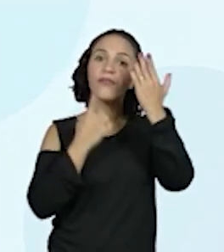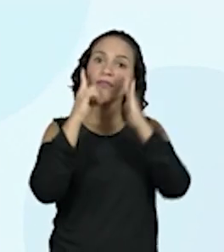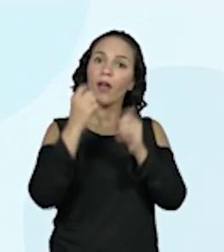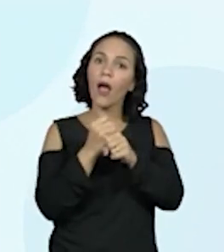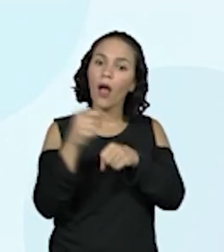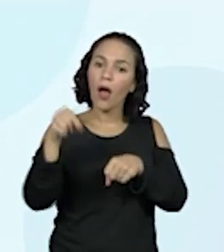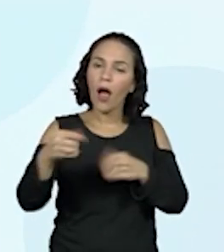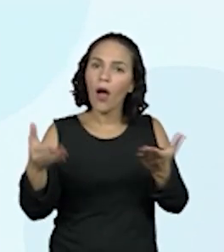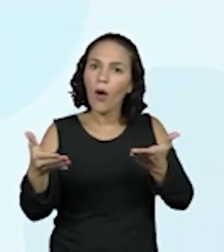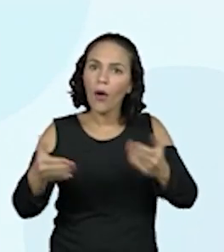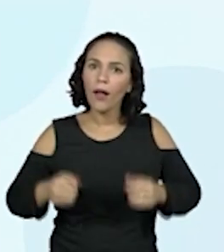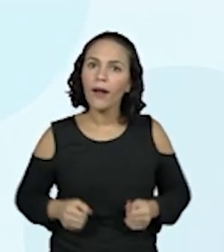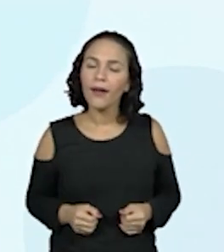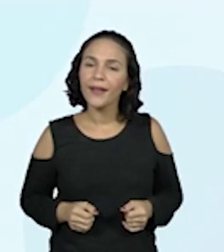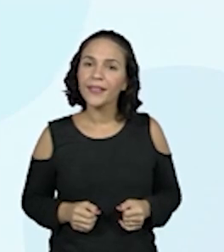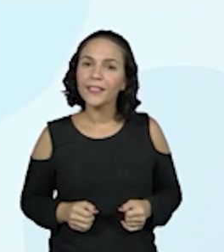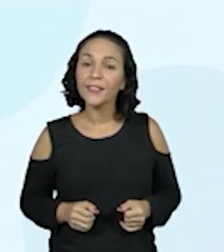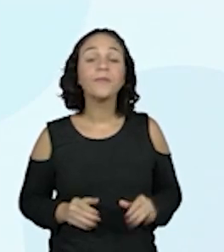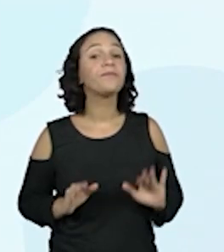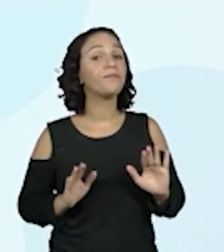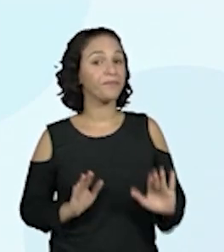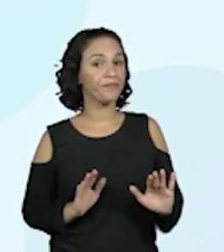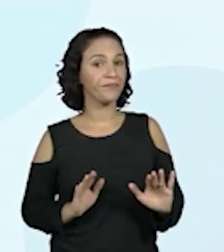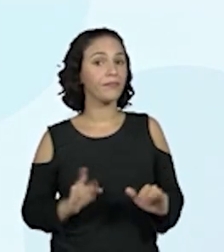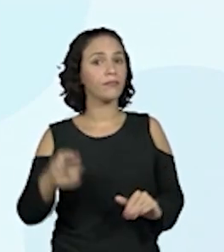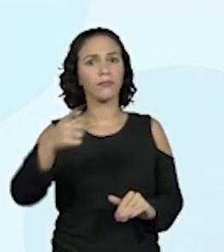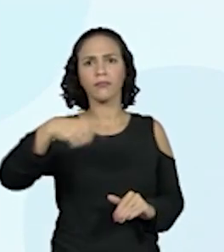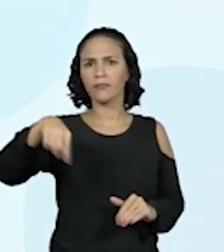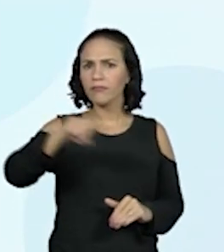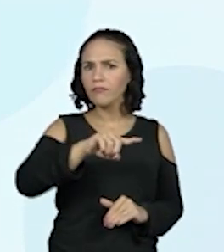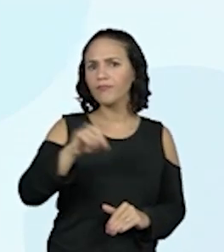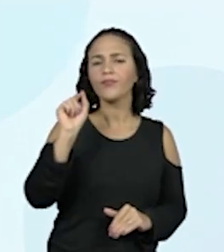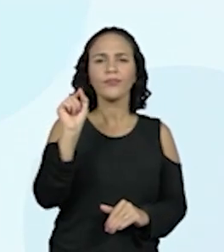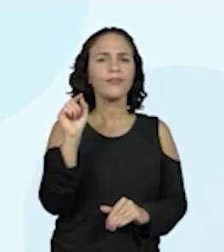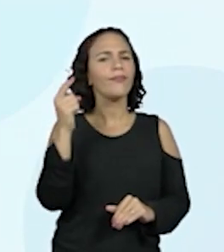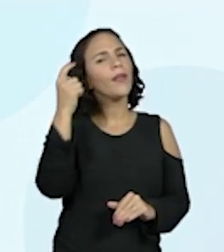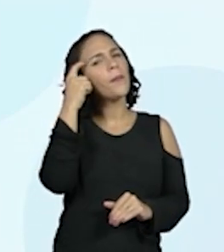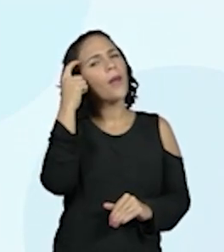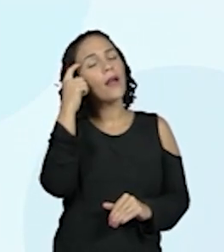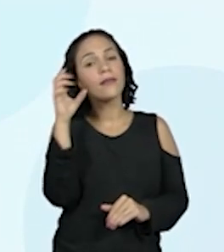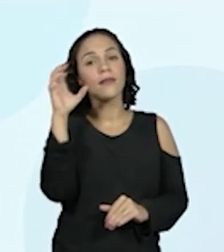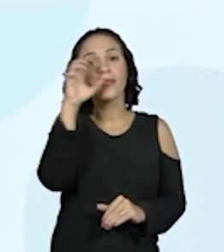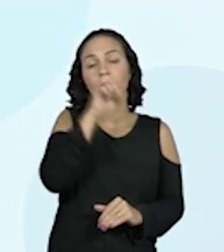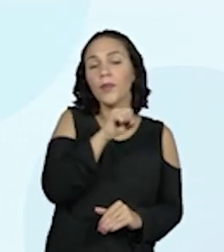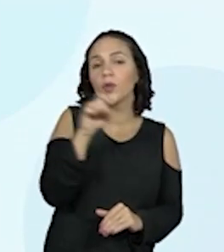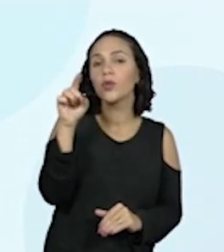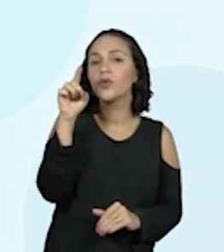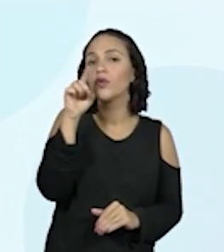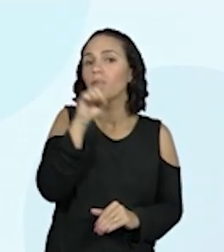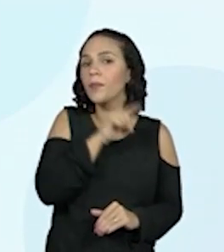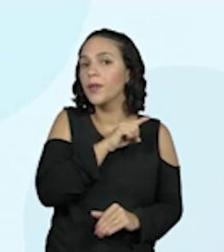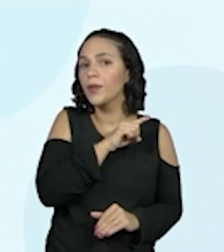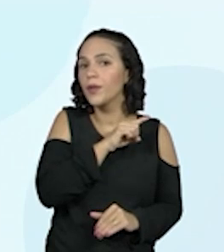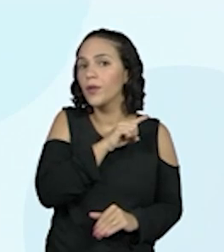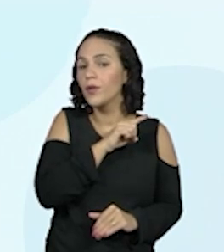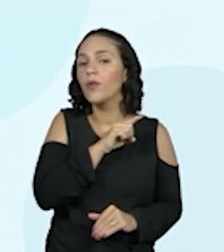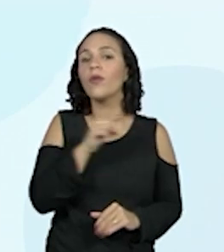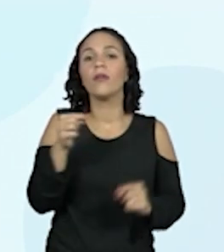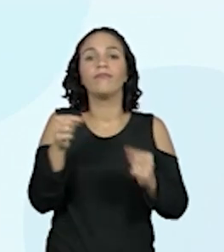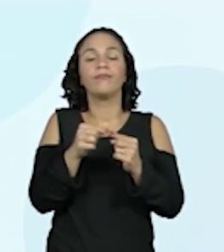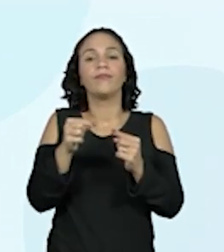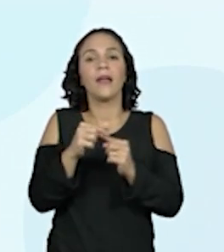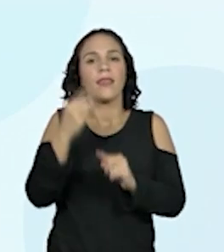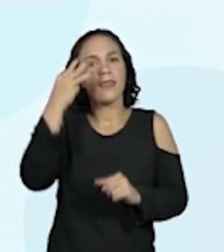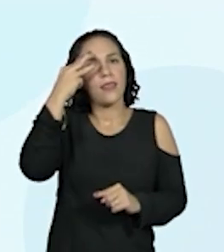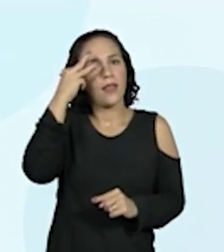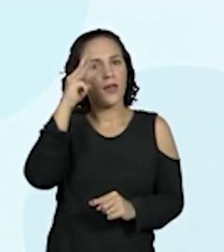ano. Para eles, os finais de semana compreendem? Três dias. Três